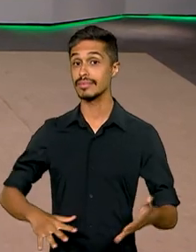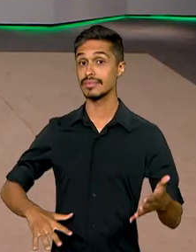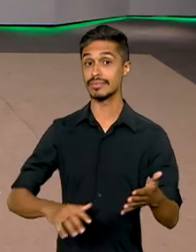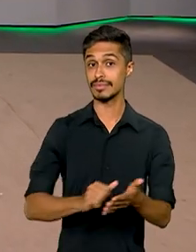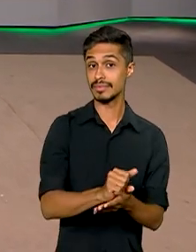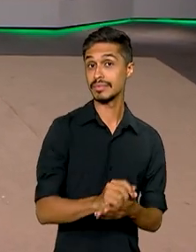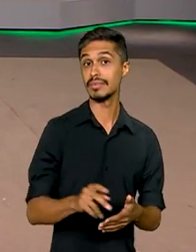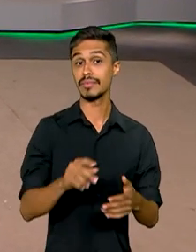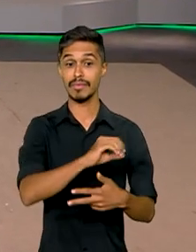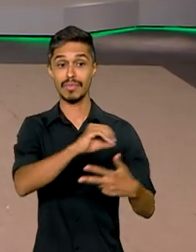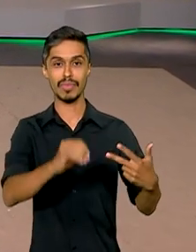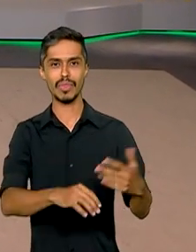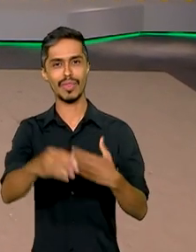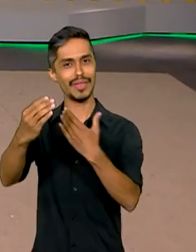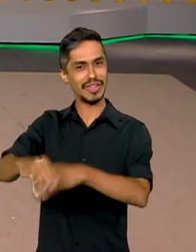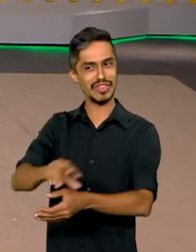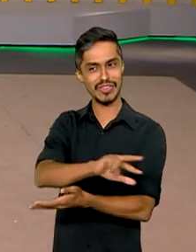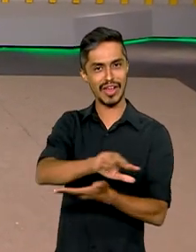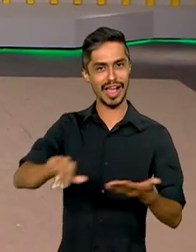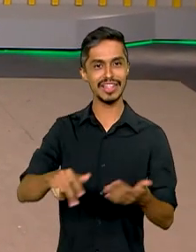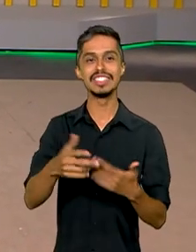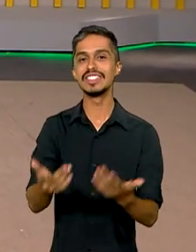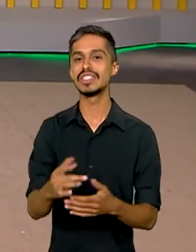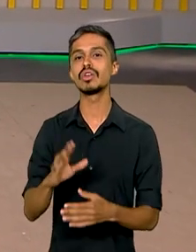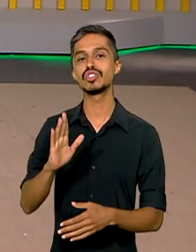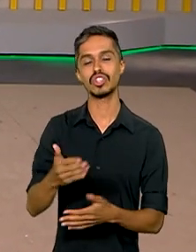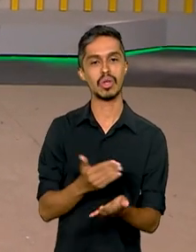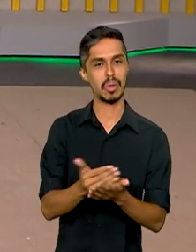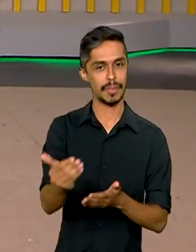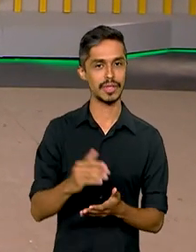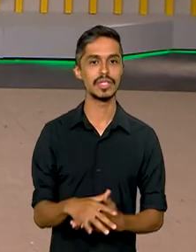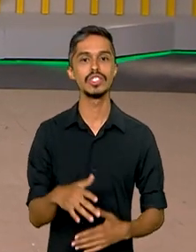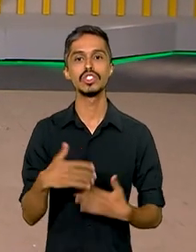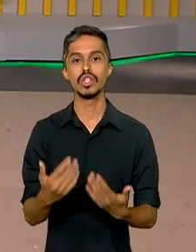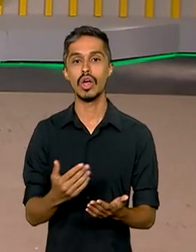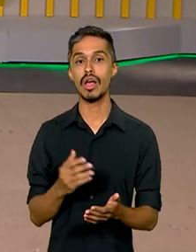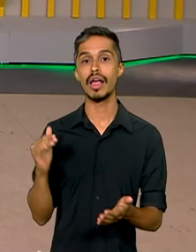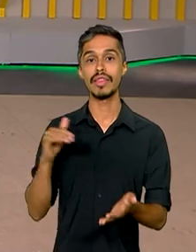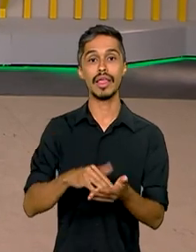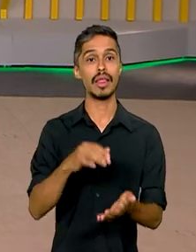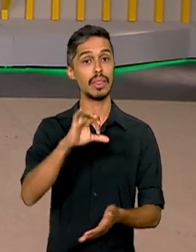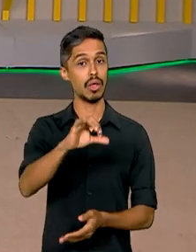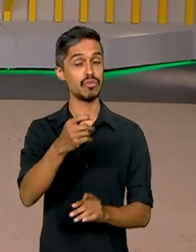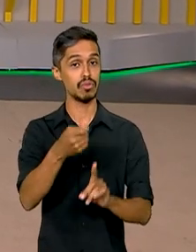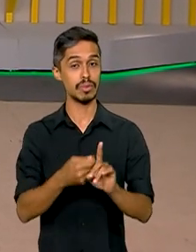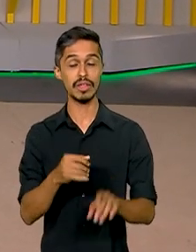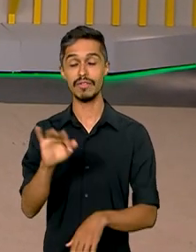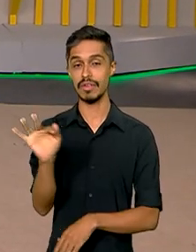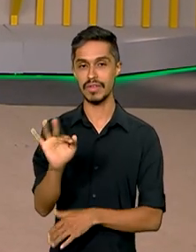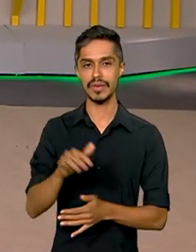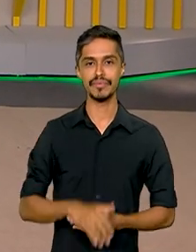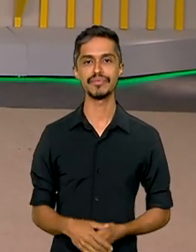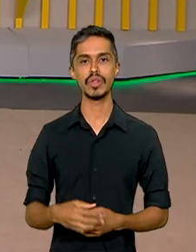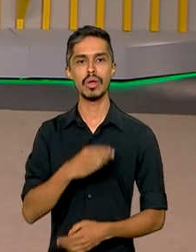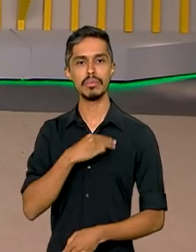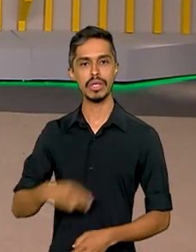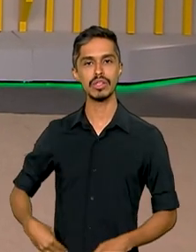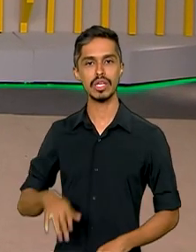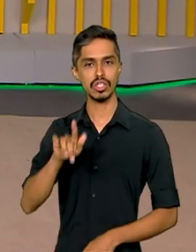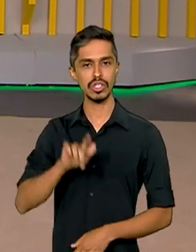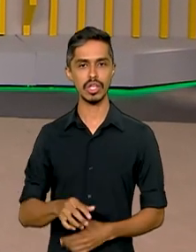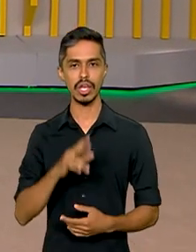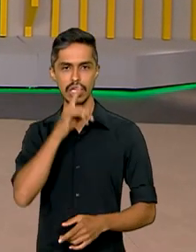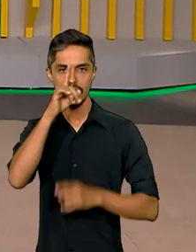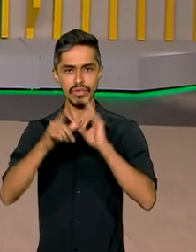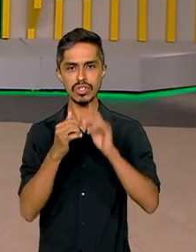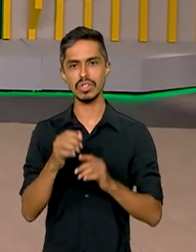As inscrições para o Enem dos concursos já começaram e vão até 9 de fevereiro. Segundo o Ministério da Gestão e Inovação